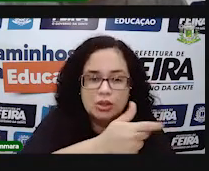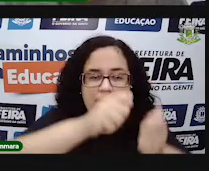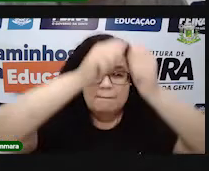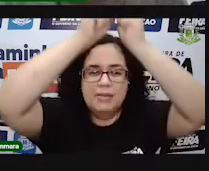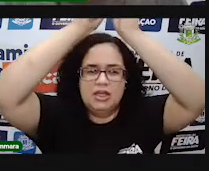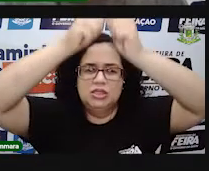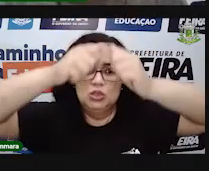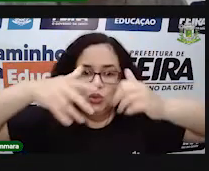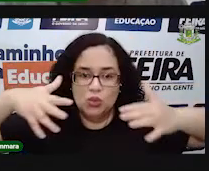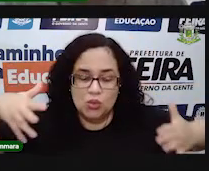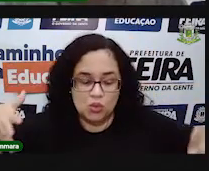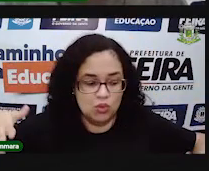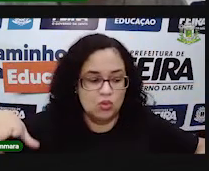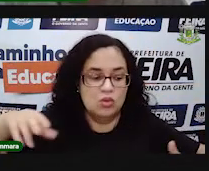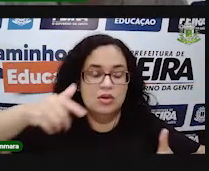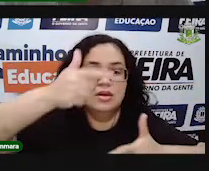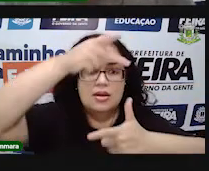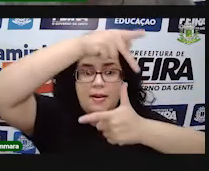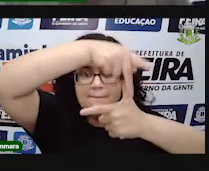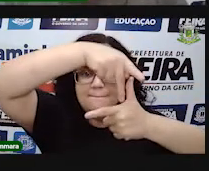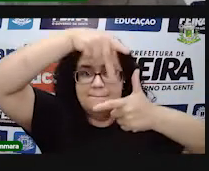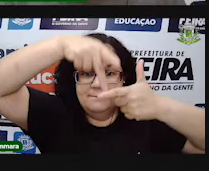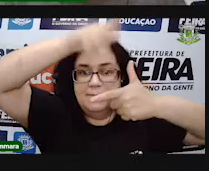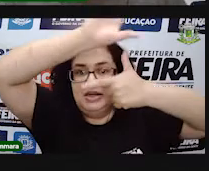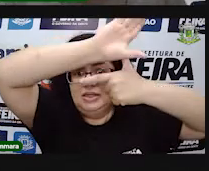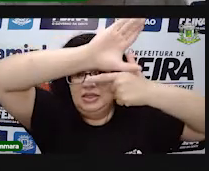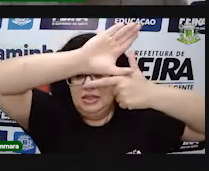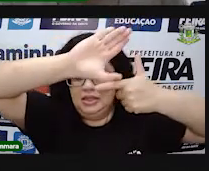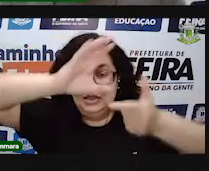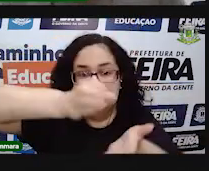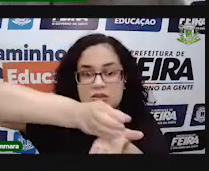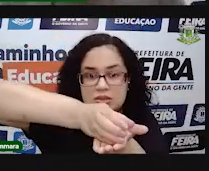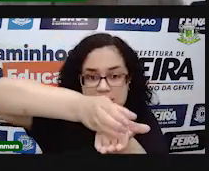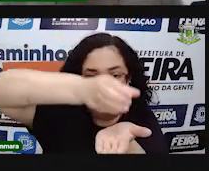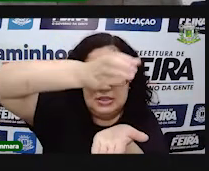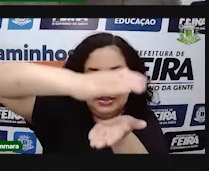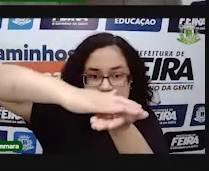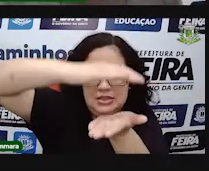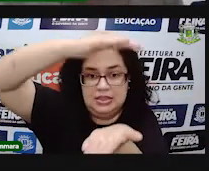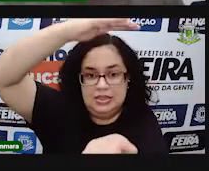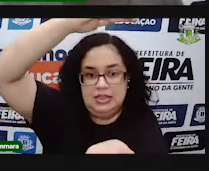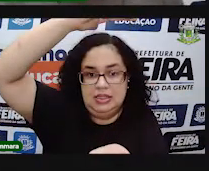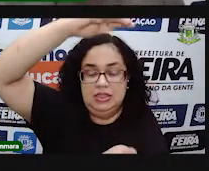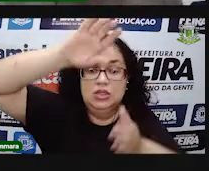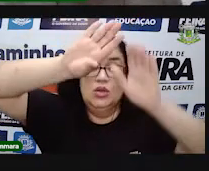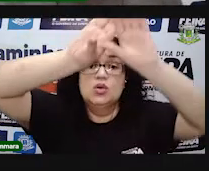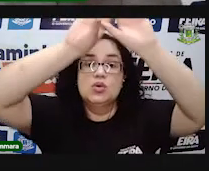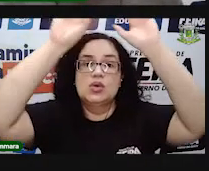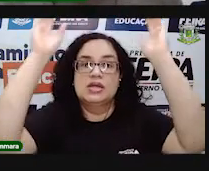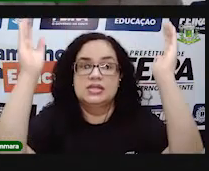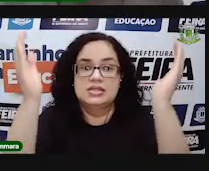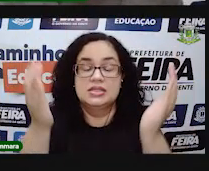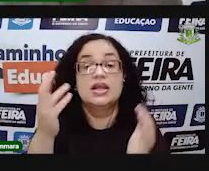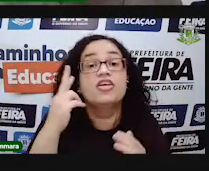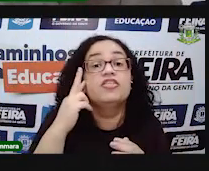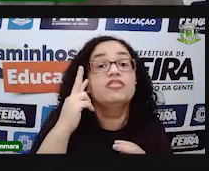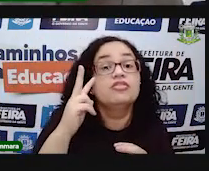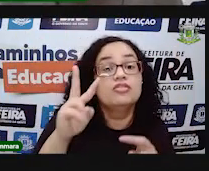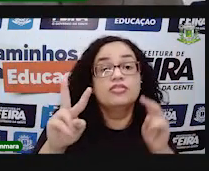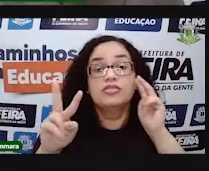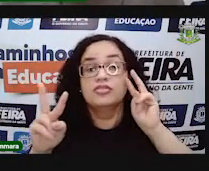comparar figuras geométricas espaciais, cubo, paralelepípedo, pirâmide, cone, cilindro,